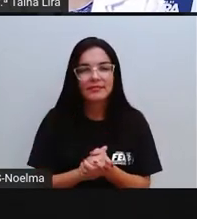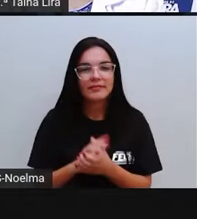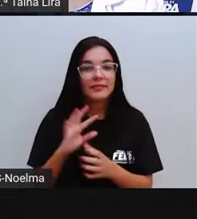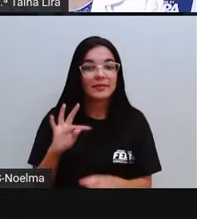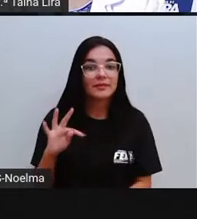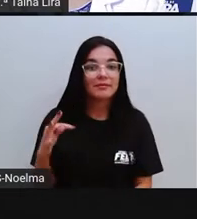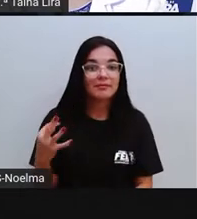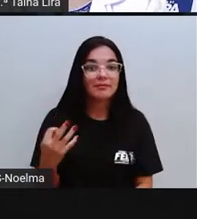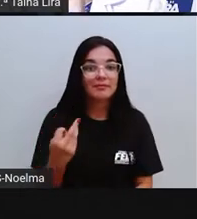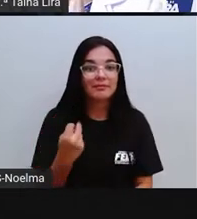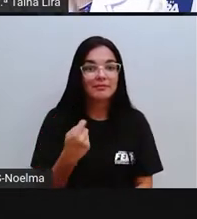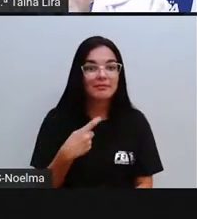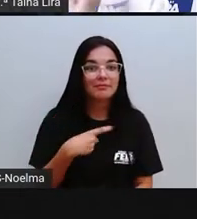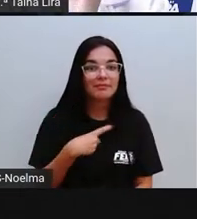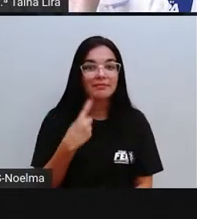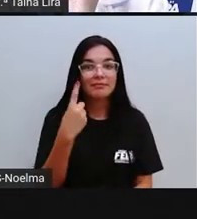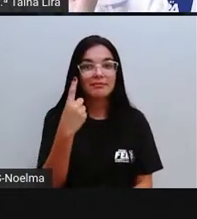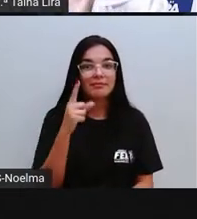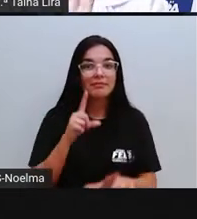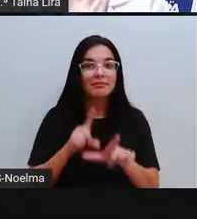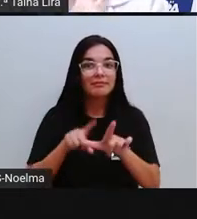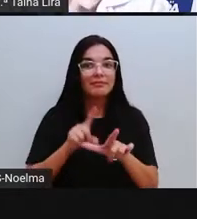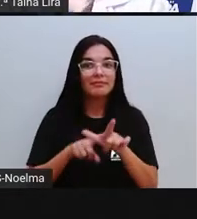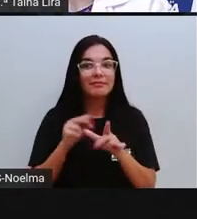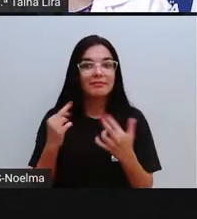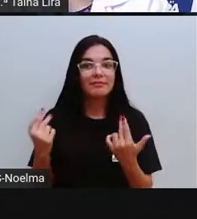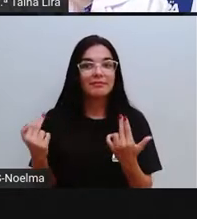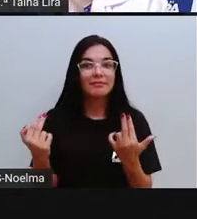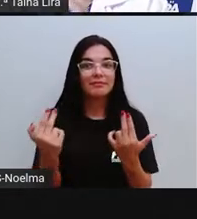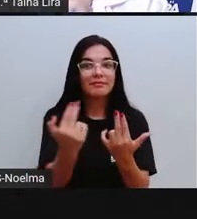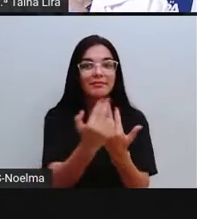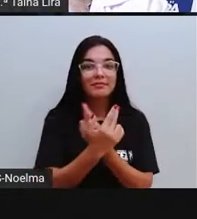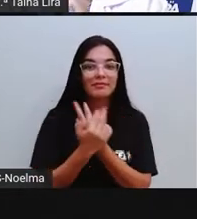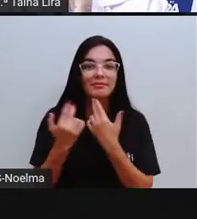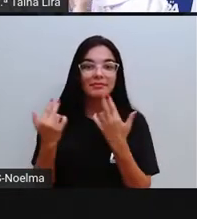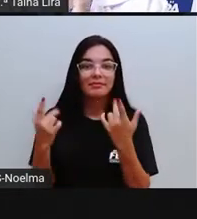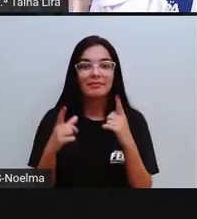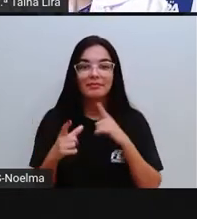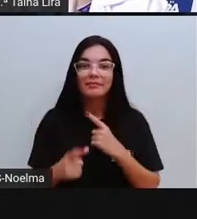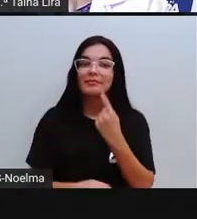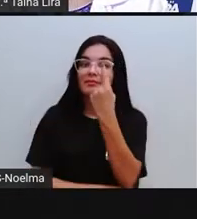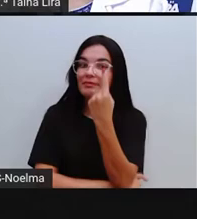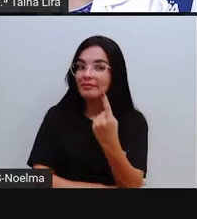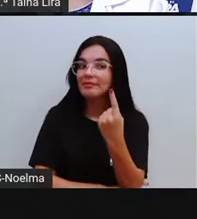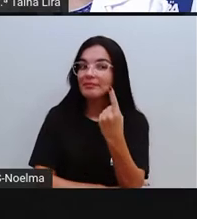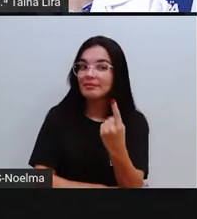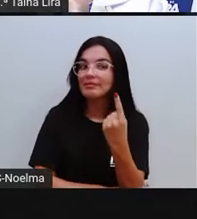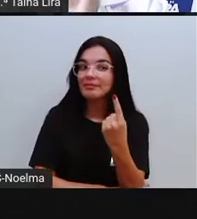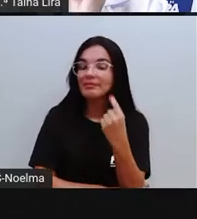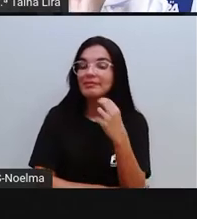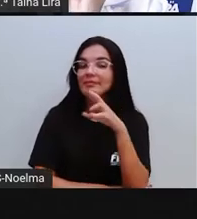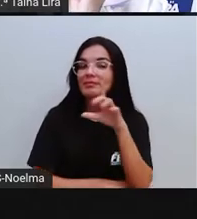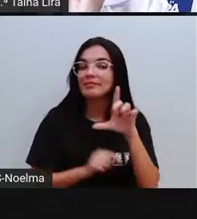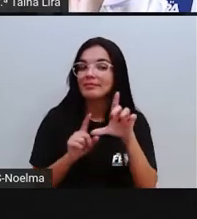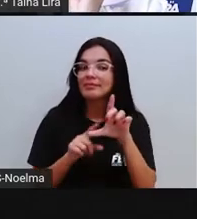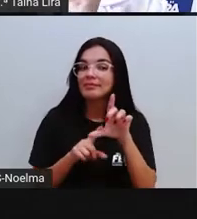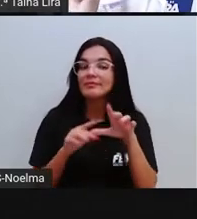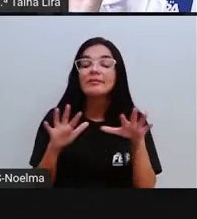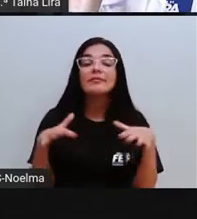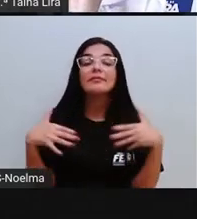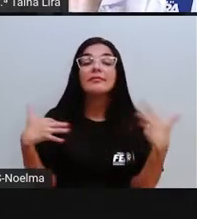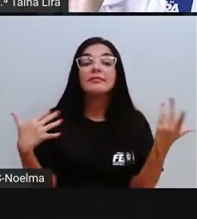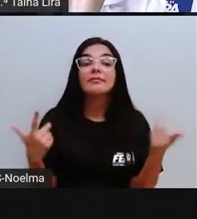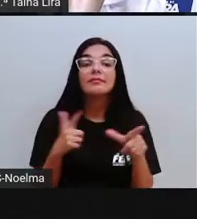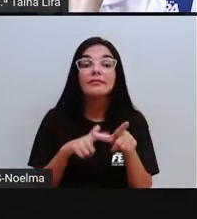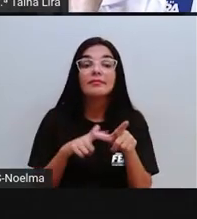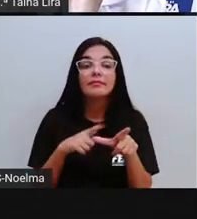Todas elas têm uma letra em comum. Em todas essas palavras tem uma letra, certo? Em comum. Qual será